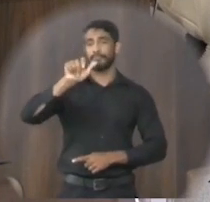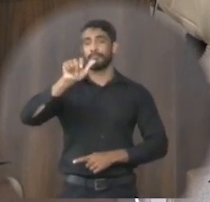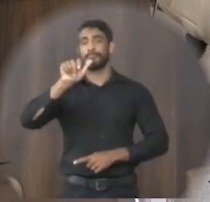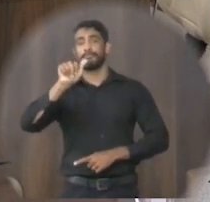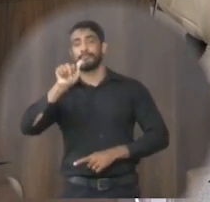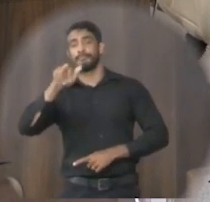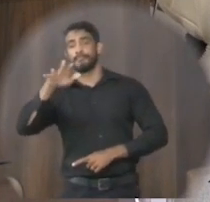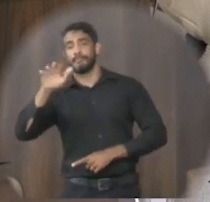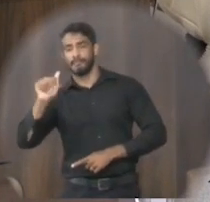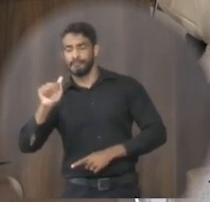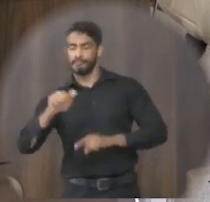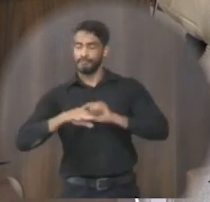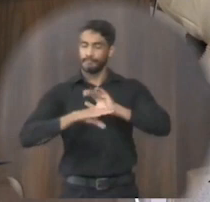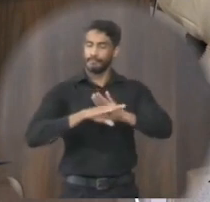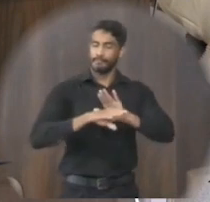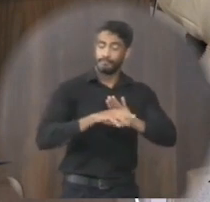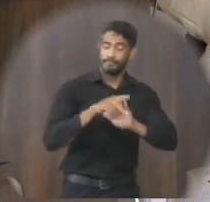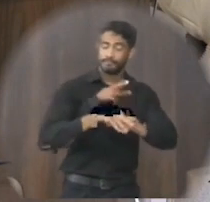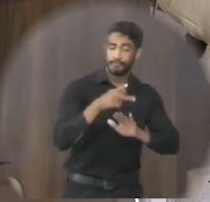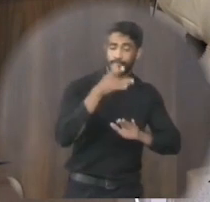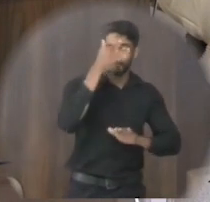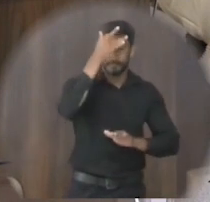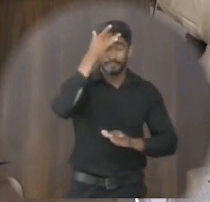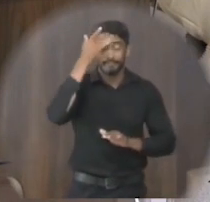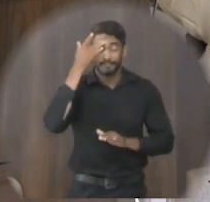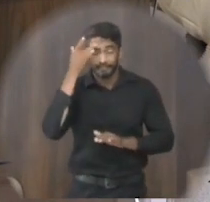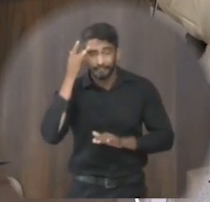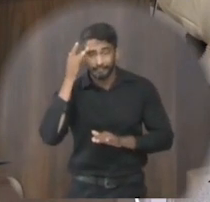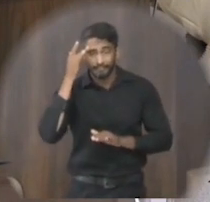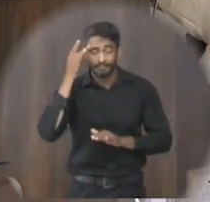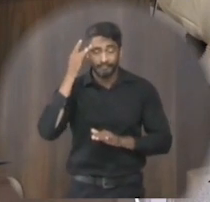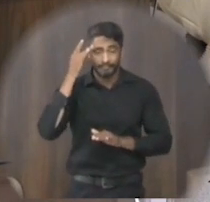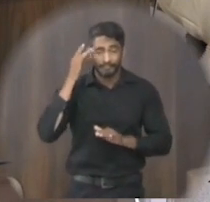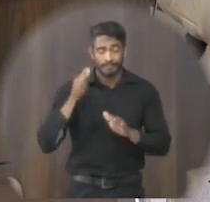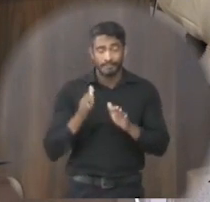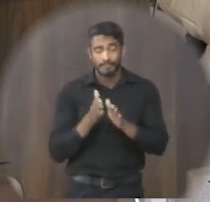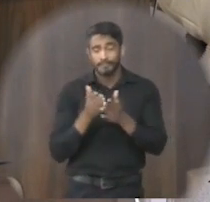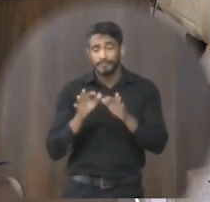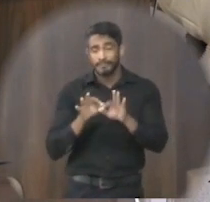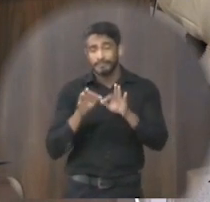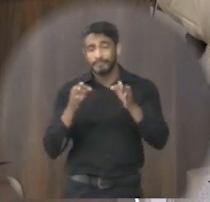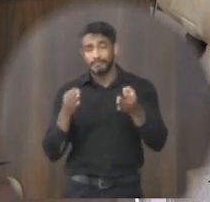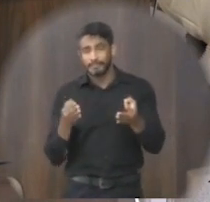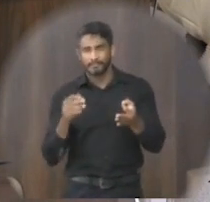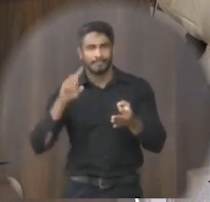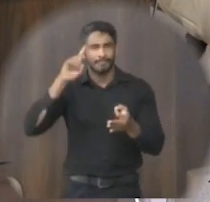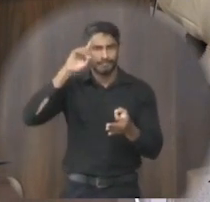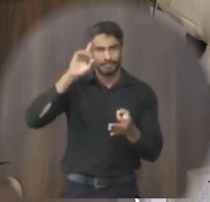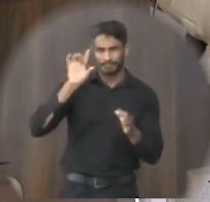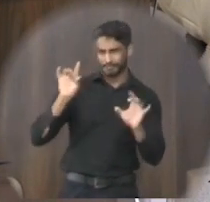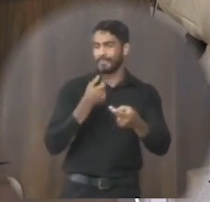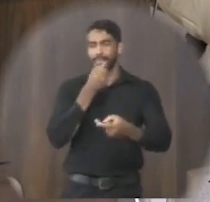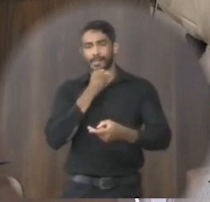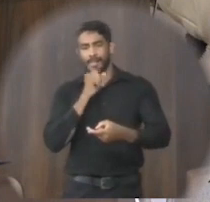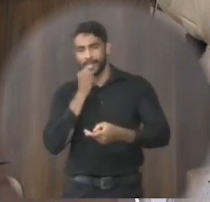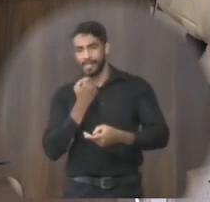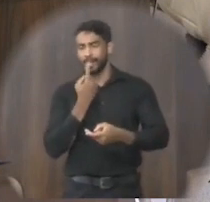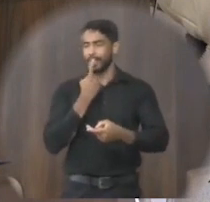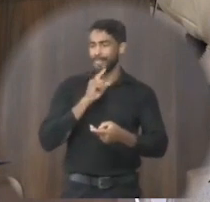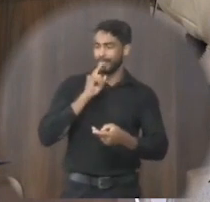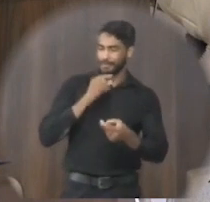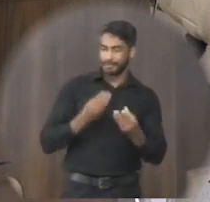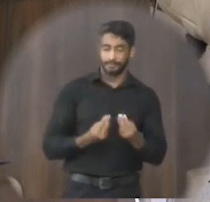em favor de crianças carentes de Janaúba todo dia das crianças ela faz uma arrecadação de de brinquedo